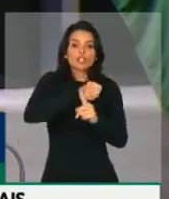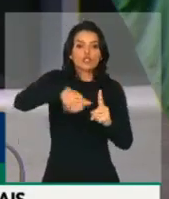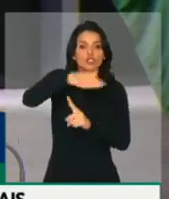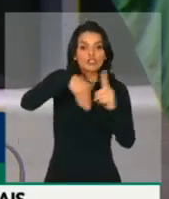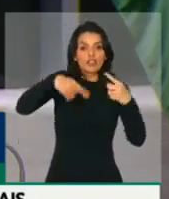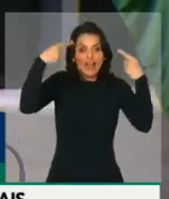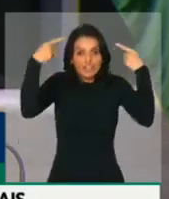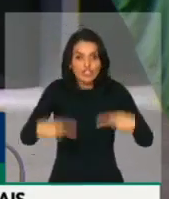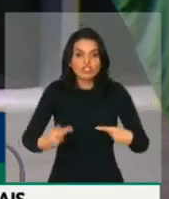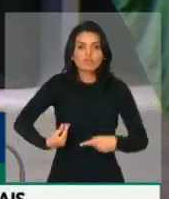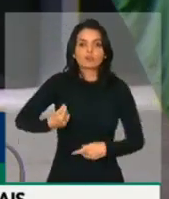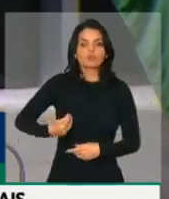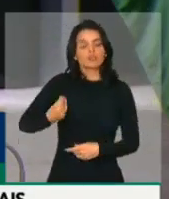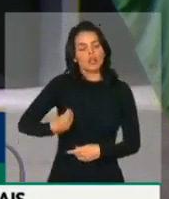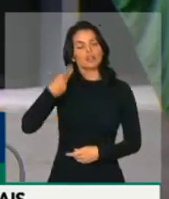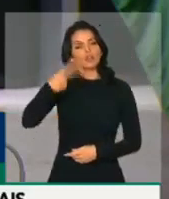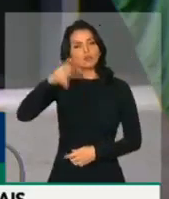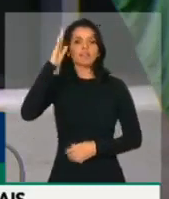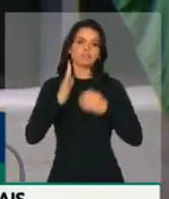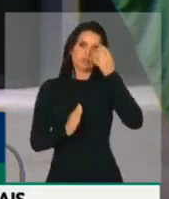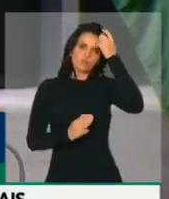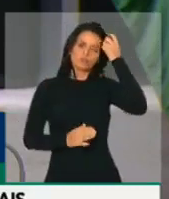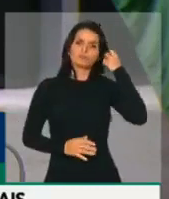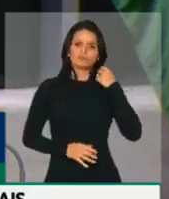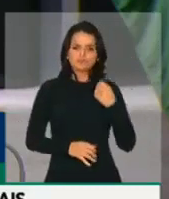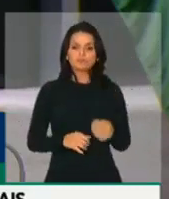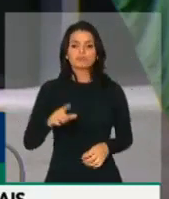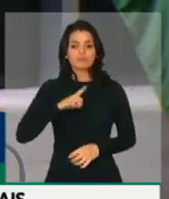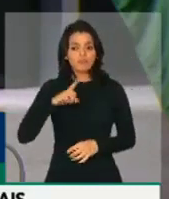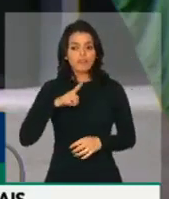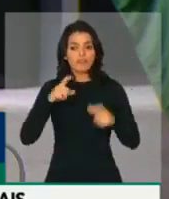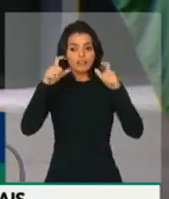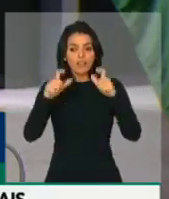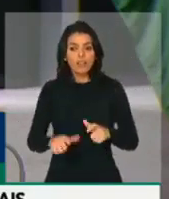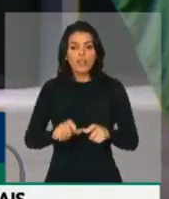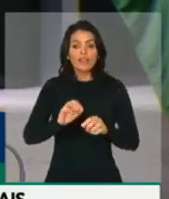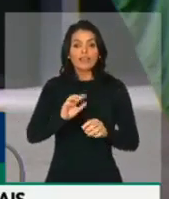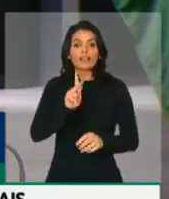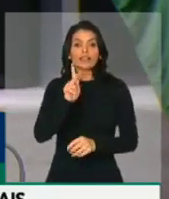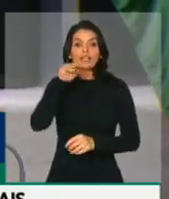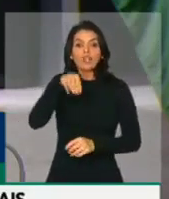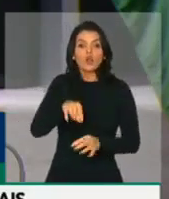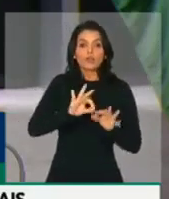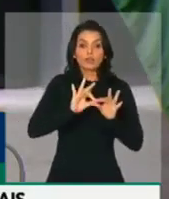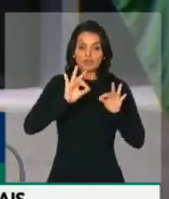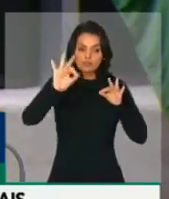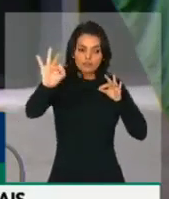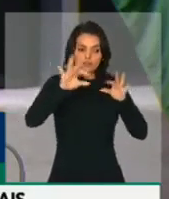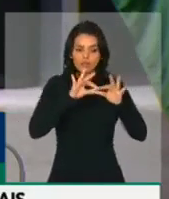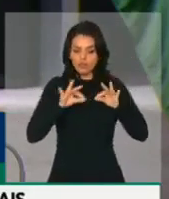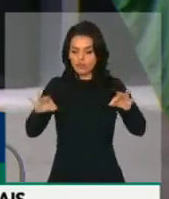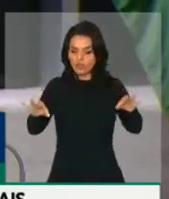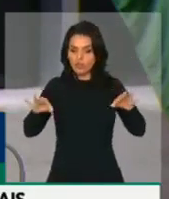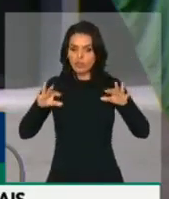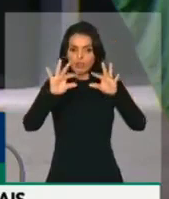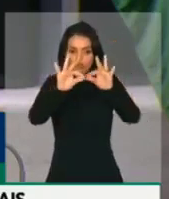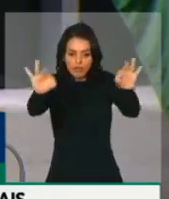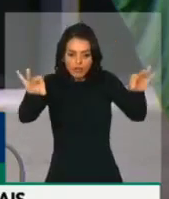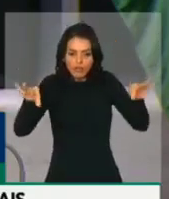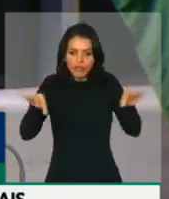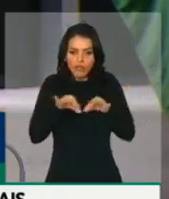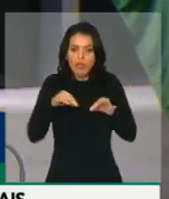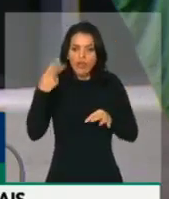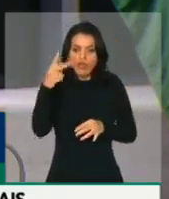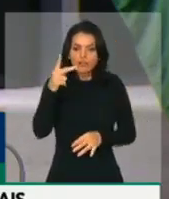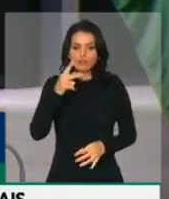deputado Paulo Ramos. Tem aqui. Extensão territorial em quilômetros quadrados, Jandira. Que é a sua cidade. E que eu sei do seu